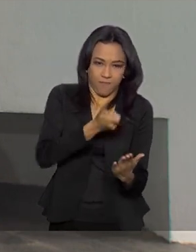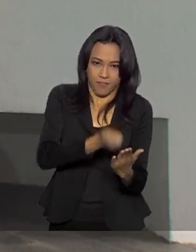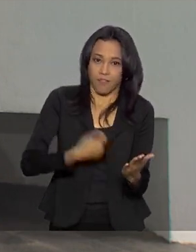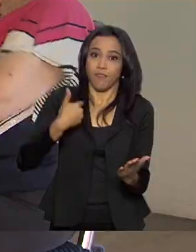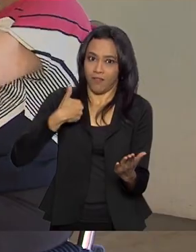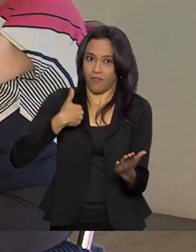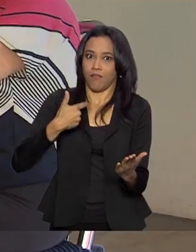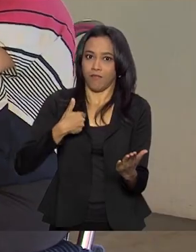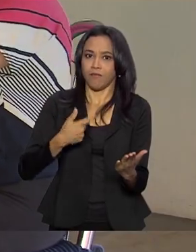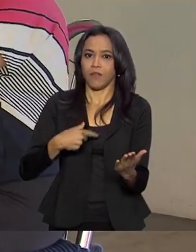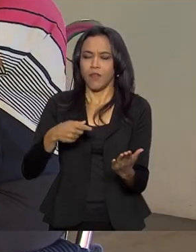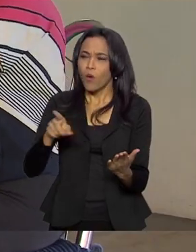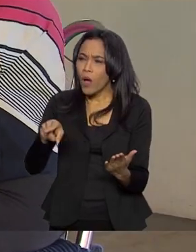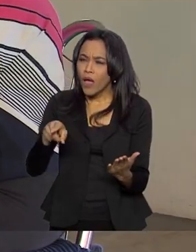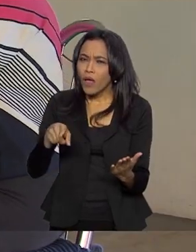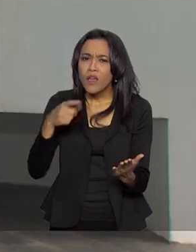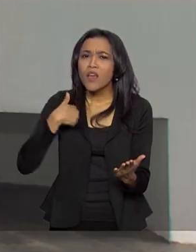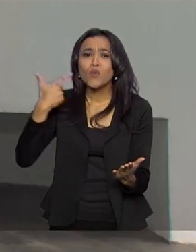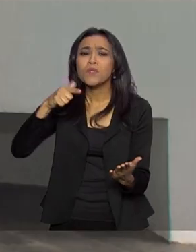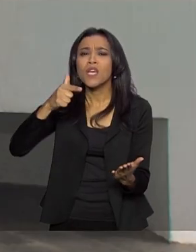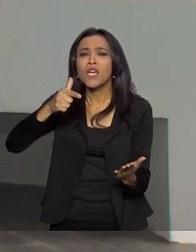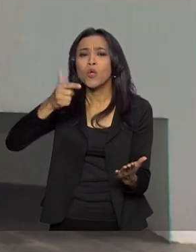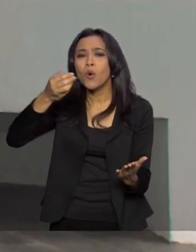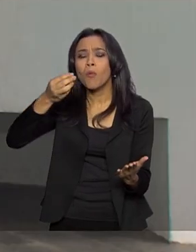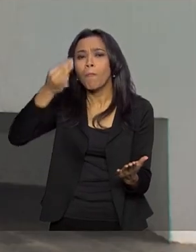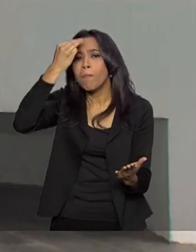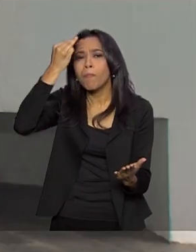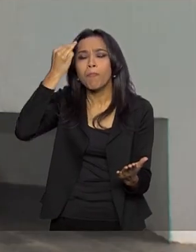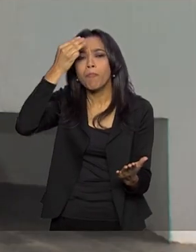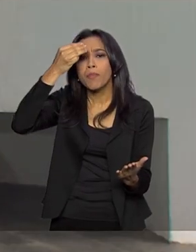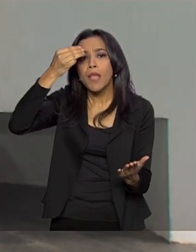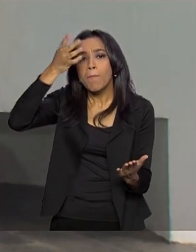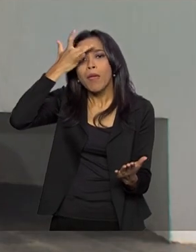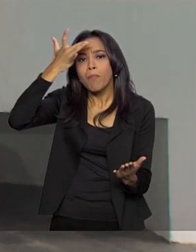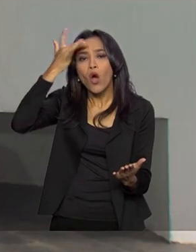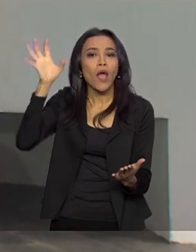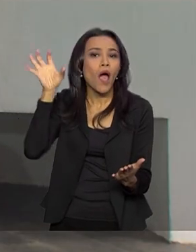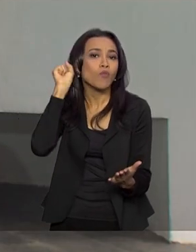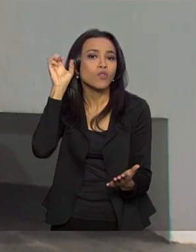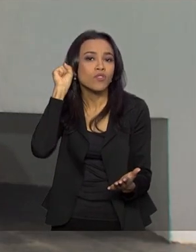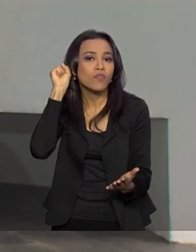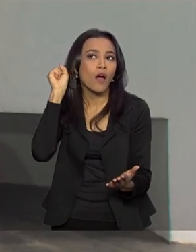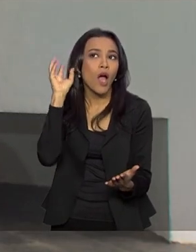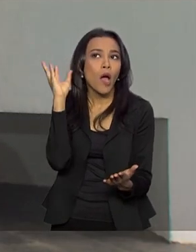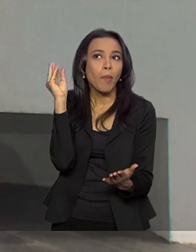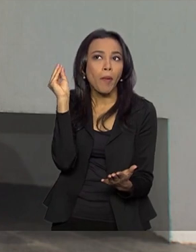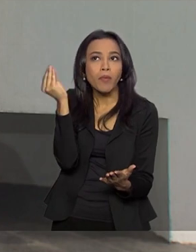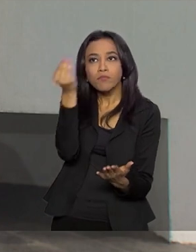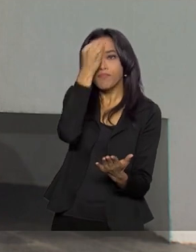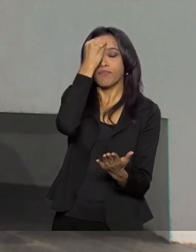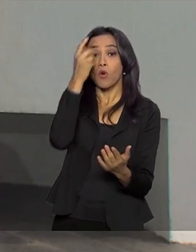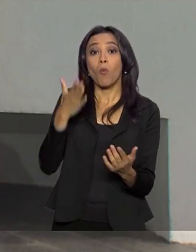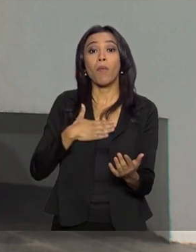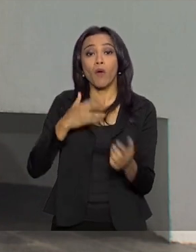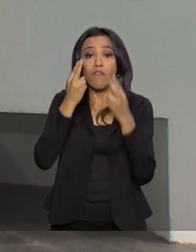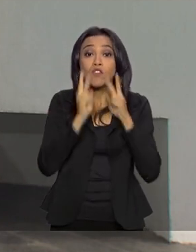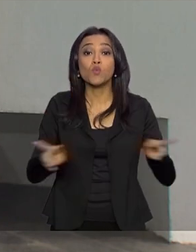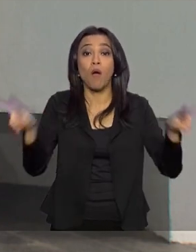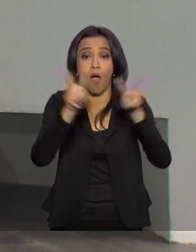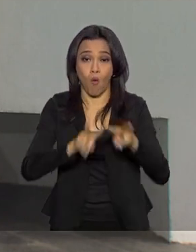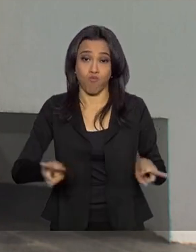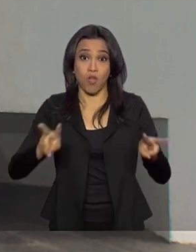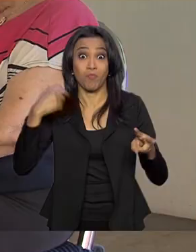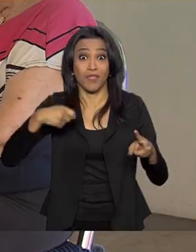Ah, é? Para poder fazer dicas? Eu não tenho memória auditiva. O meu é visual, eu tenho que ver.